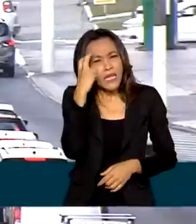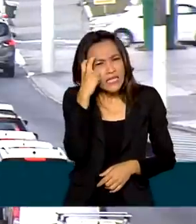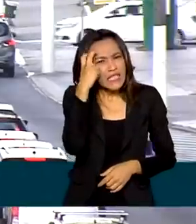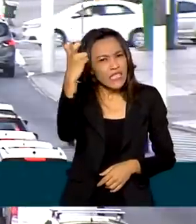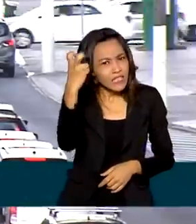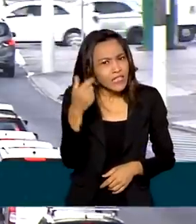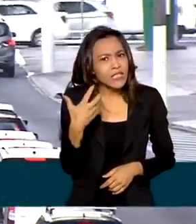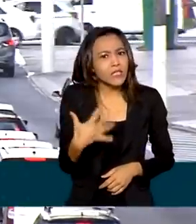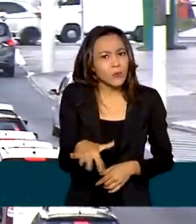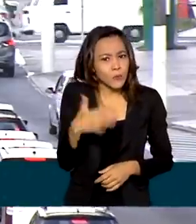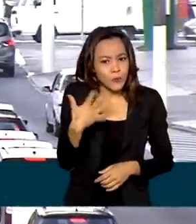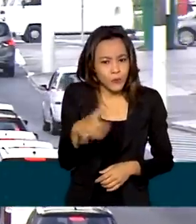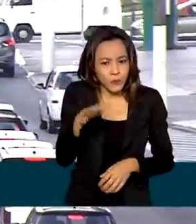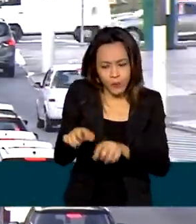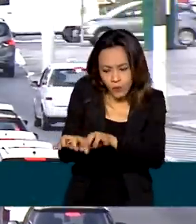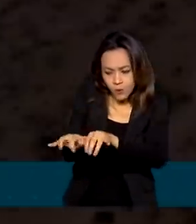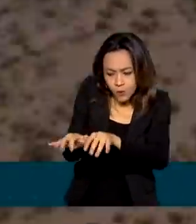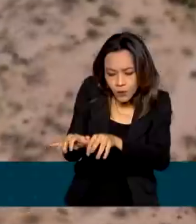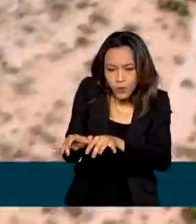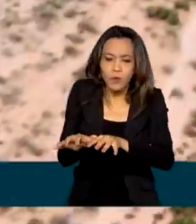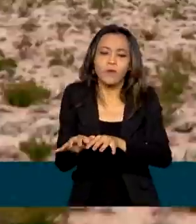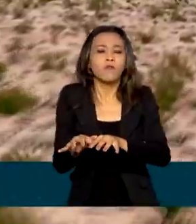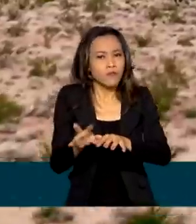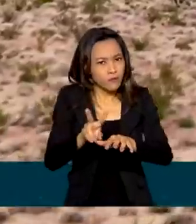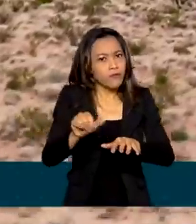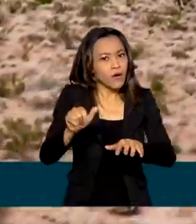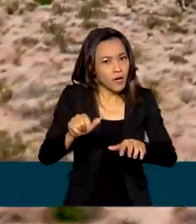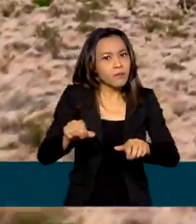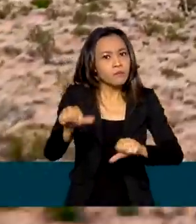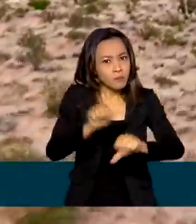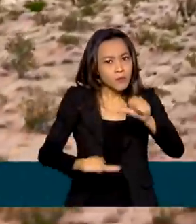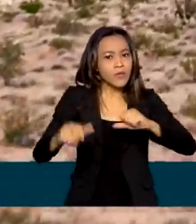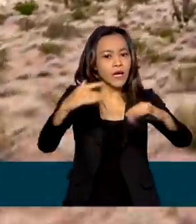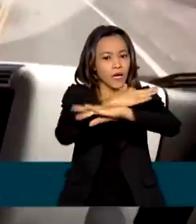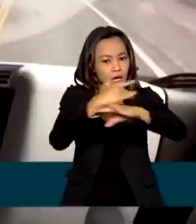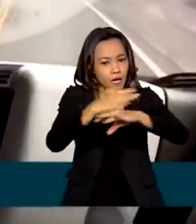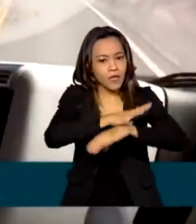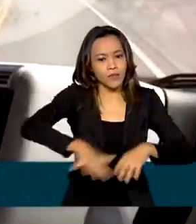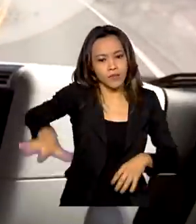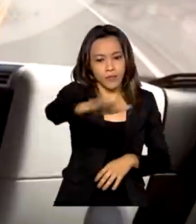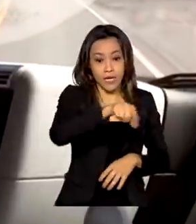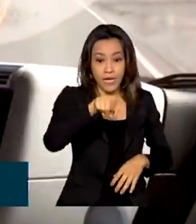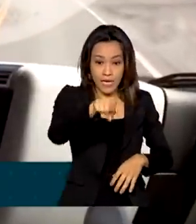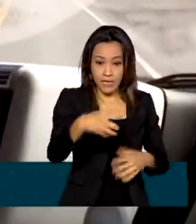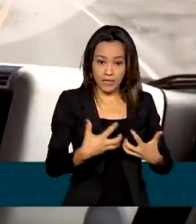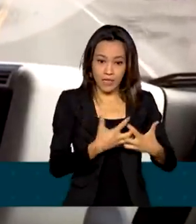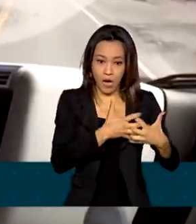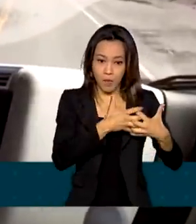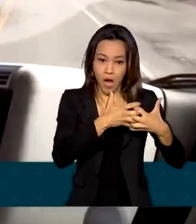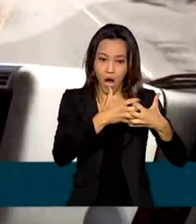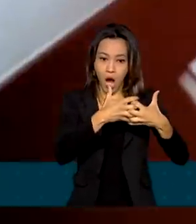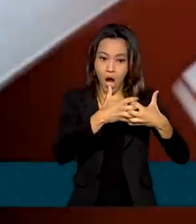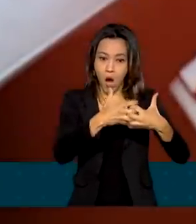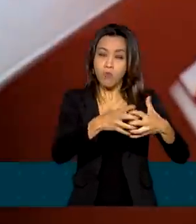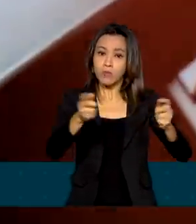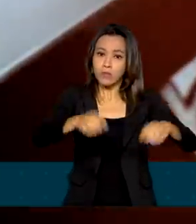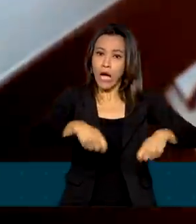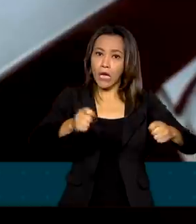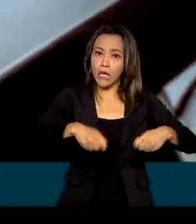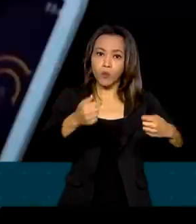devem mudar o perfil das cidades. Este caminhão tem licença para rodar sem motorista ao volante.